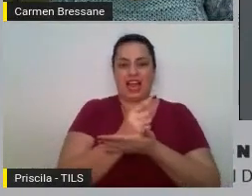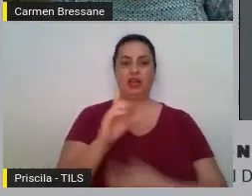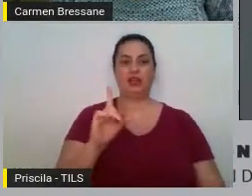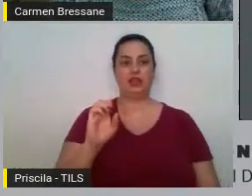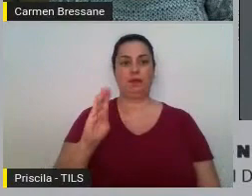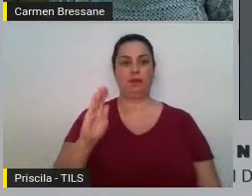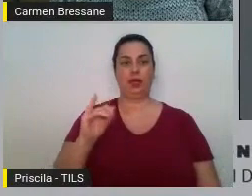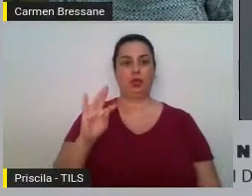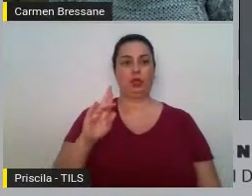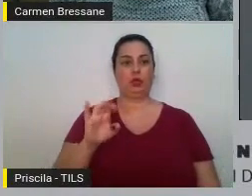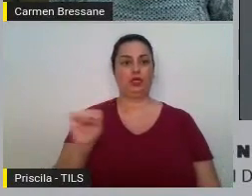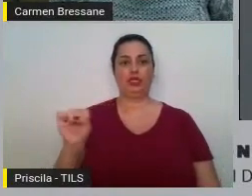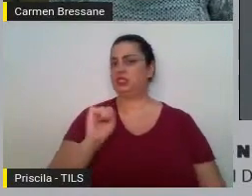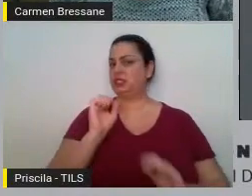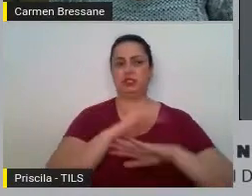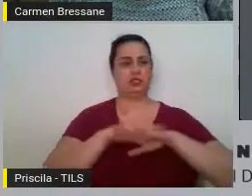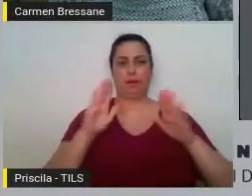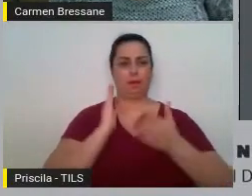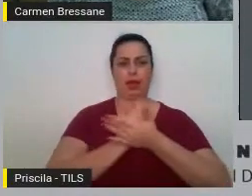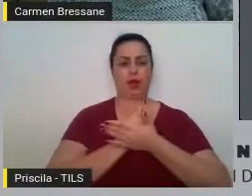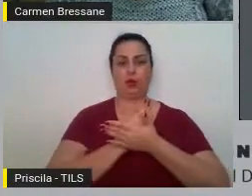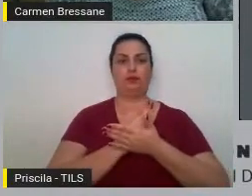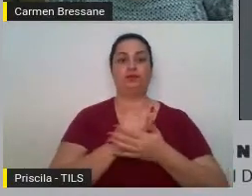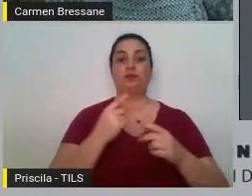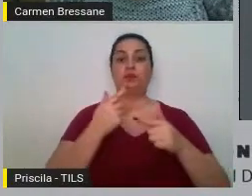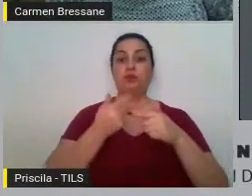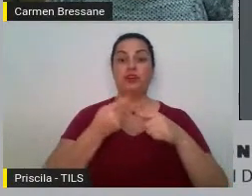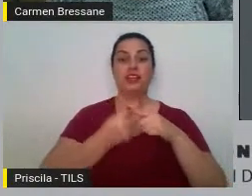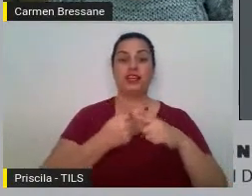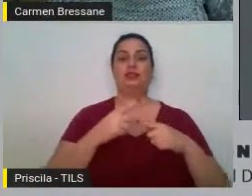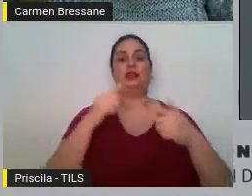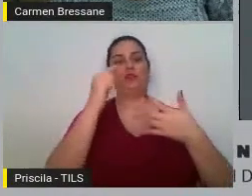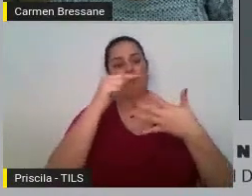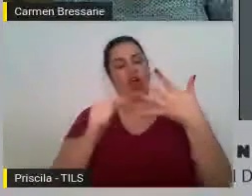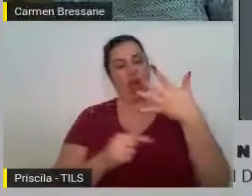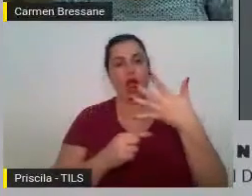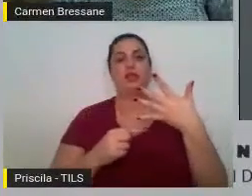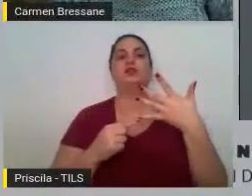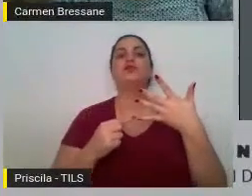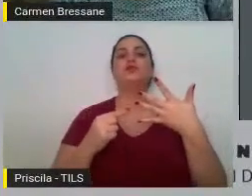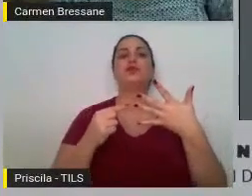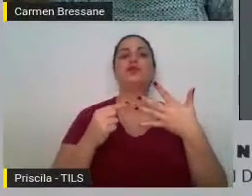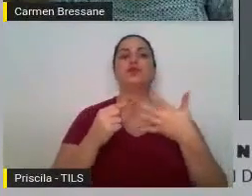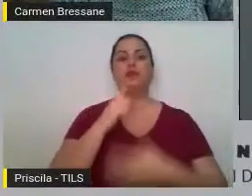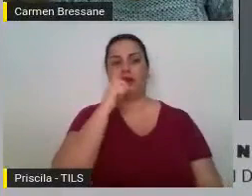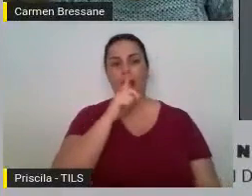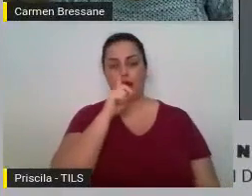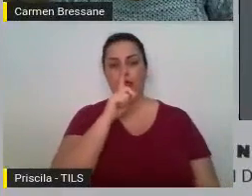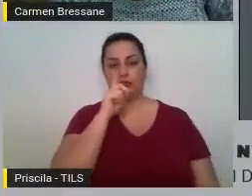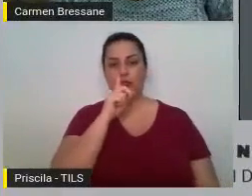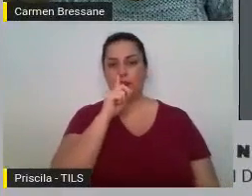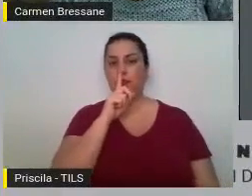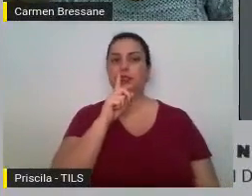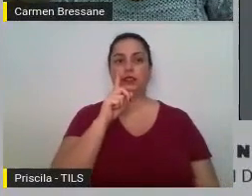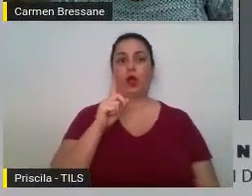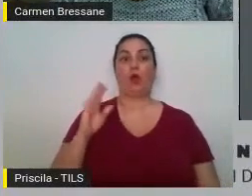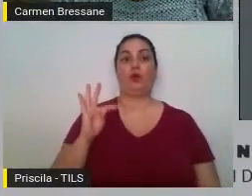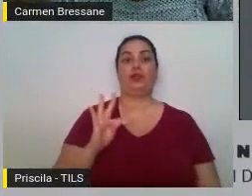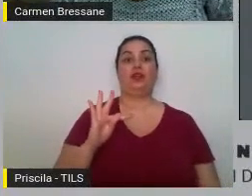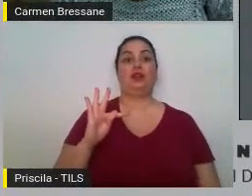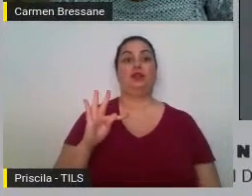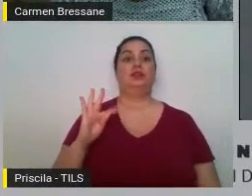Olha só, a irregularidade foi tão grande que o Tribunal de Contas suspendeu. Nós temos também a